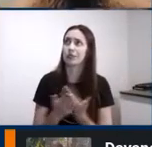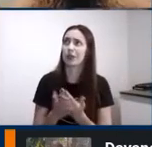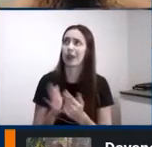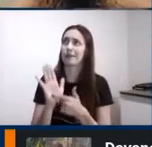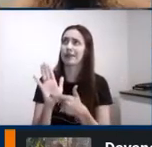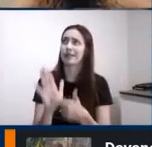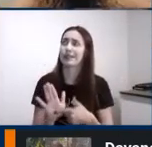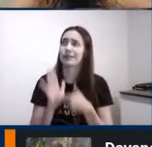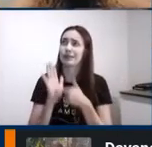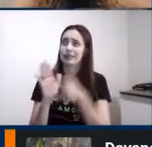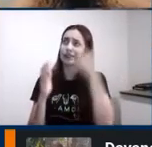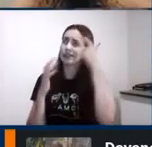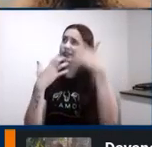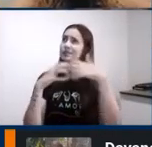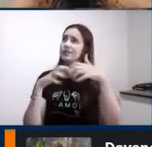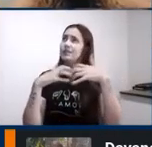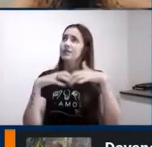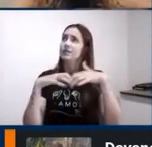organizado